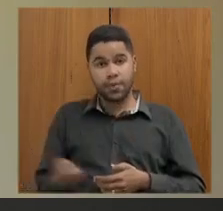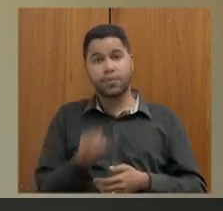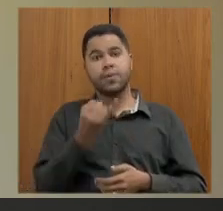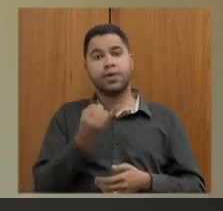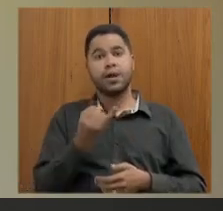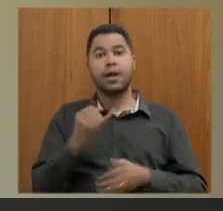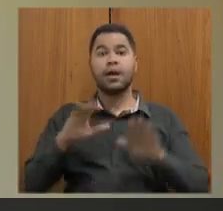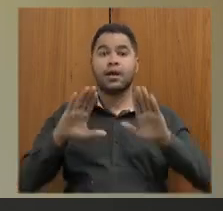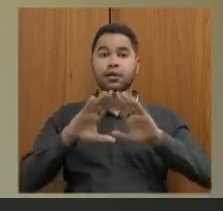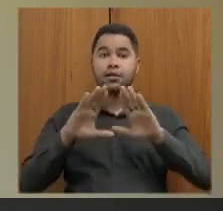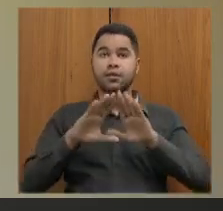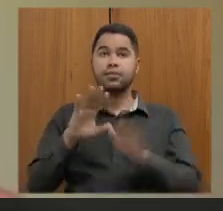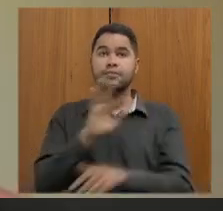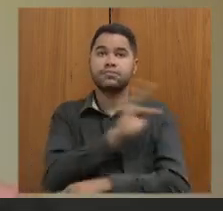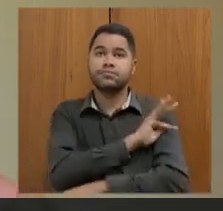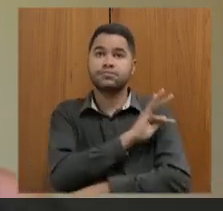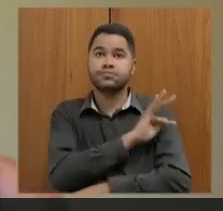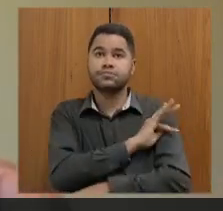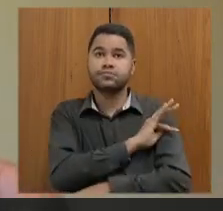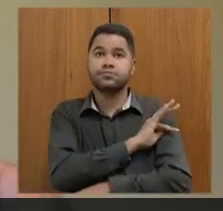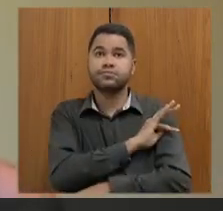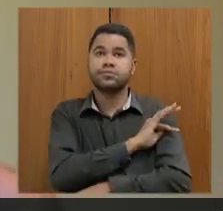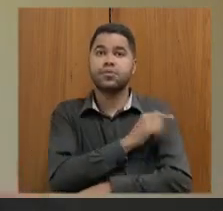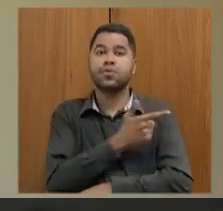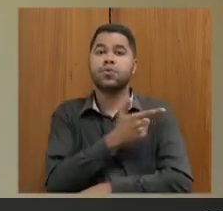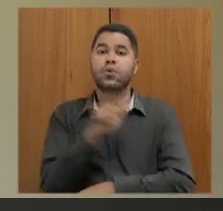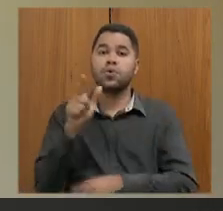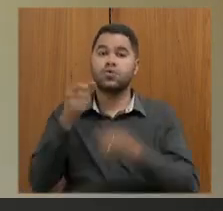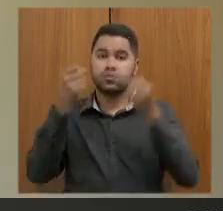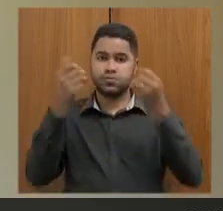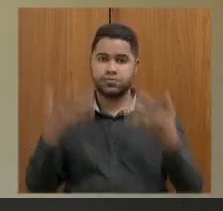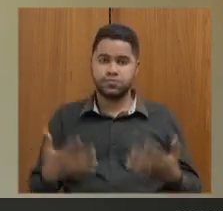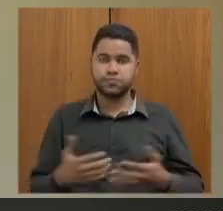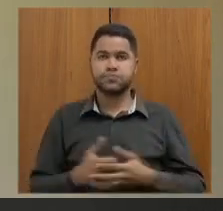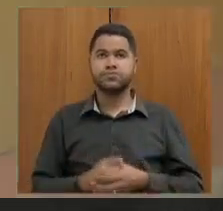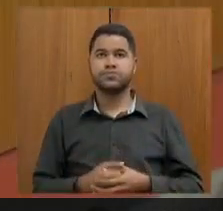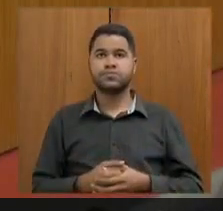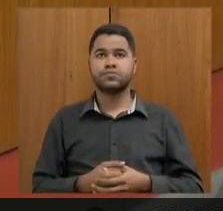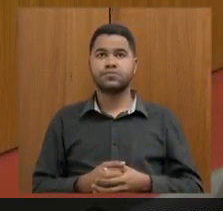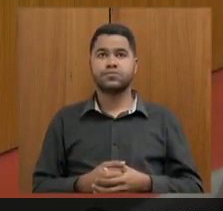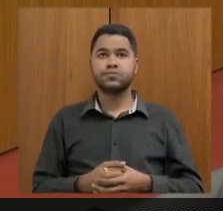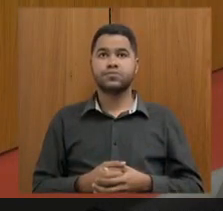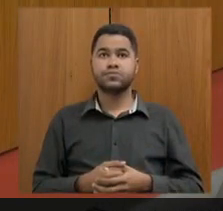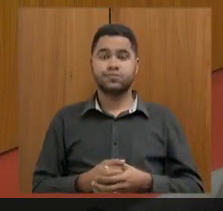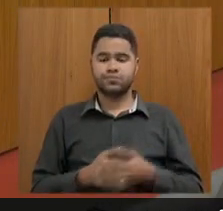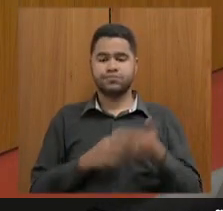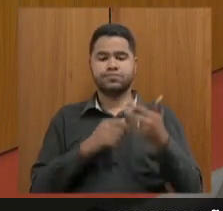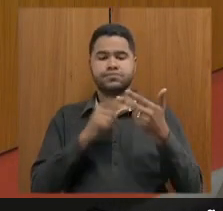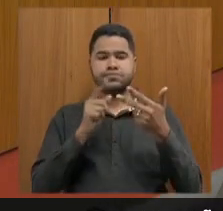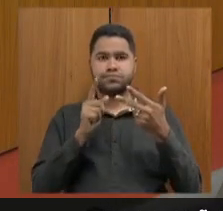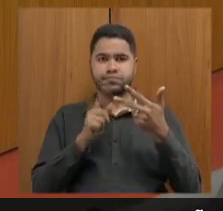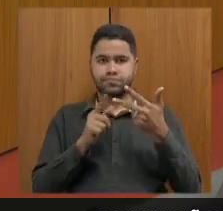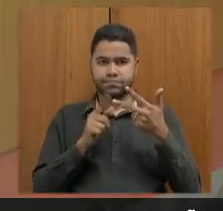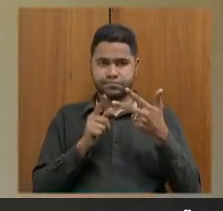da Assembleia Fiscaliza para trazer aqui os esclarecimentos. A terceira colocação